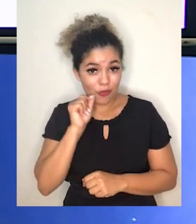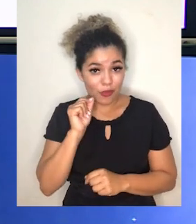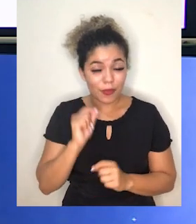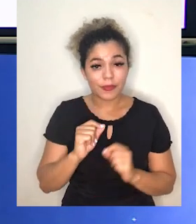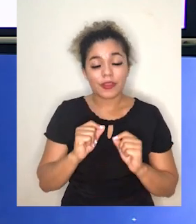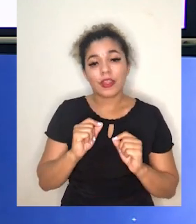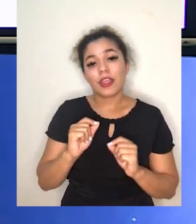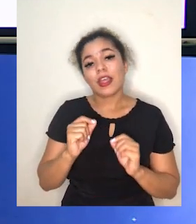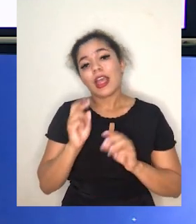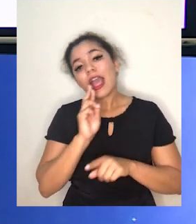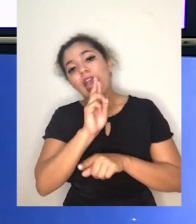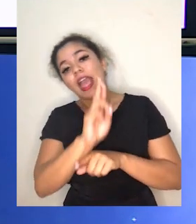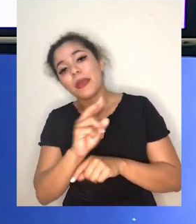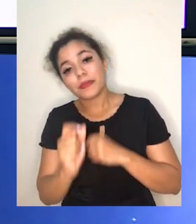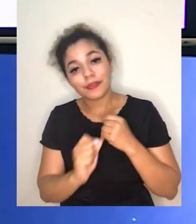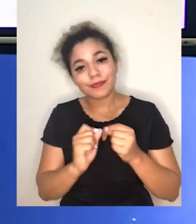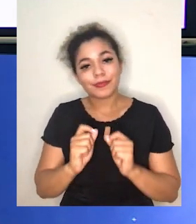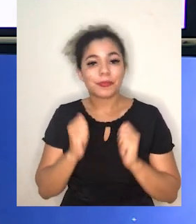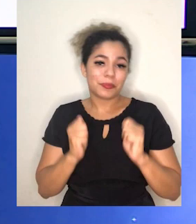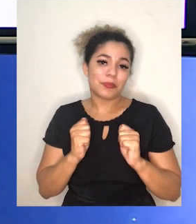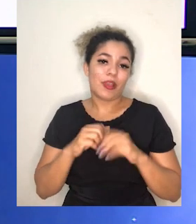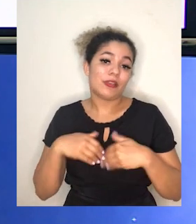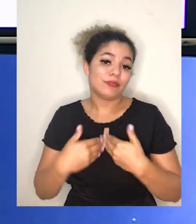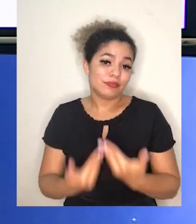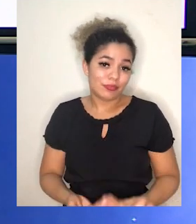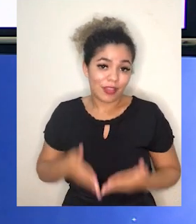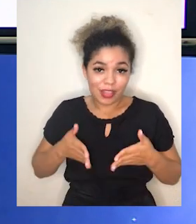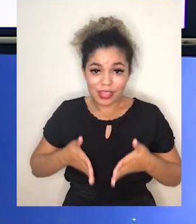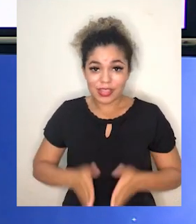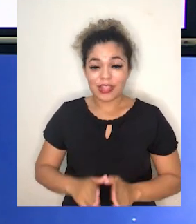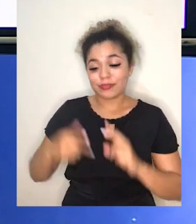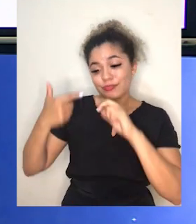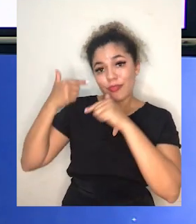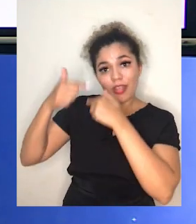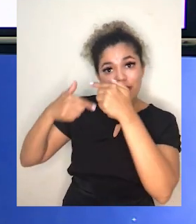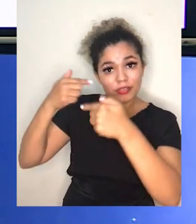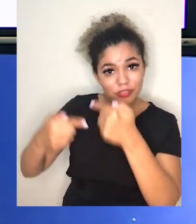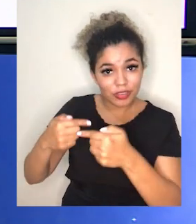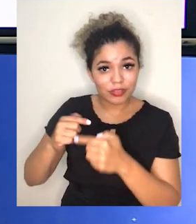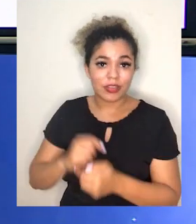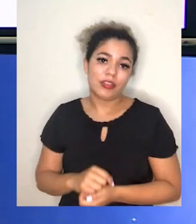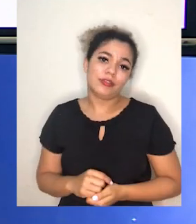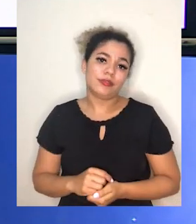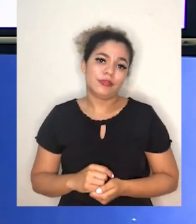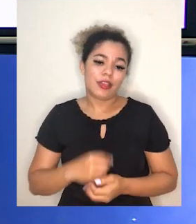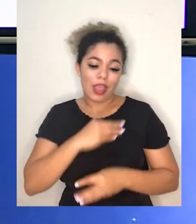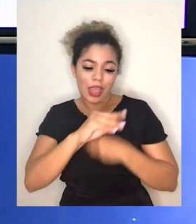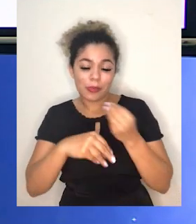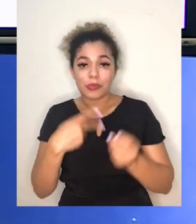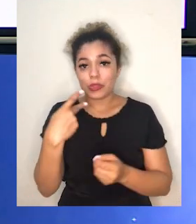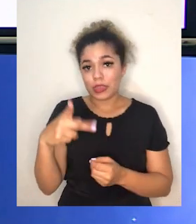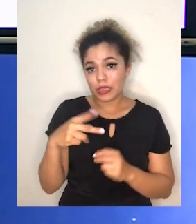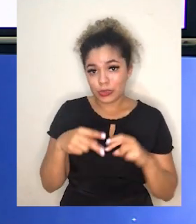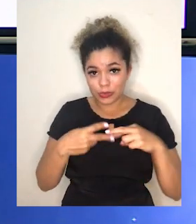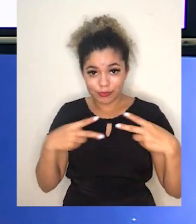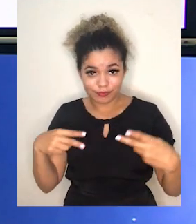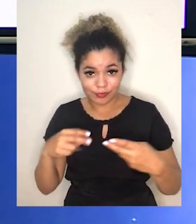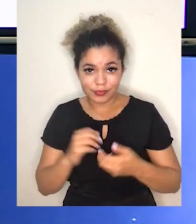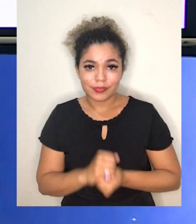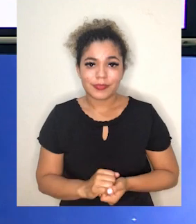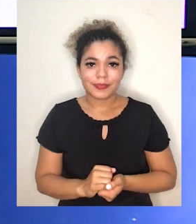né? Nós temos essa representação dessa linhagem genética, desses cruzamentos genéticos de forma mais didática.